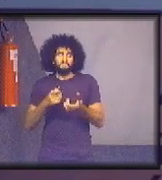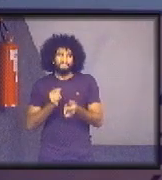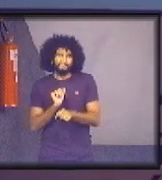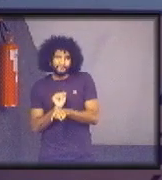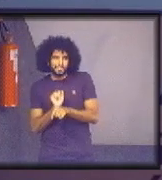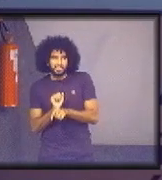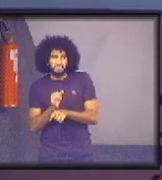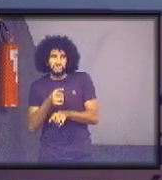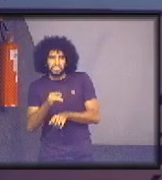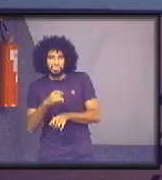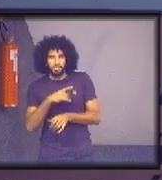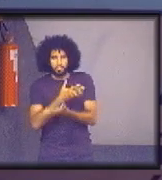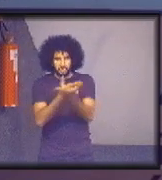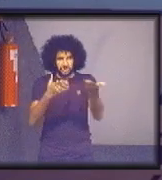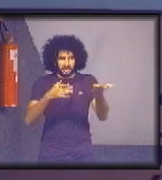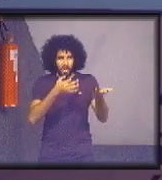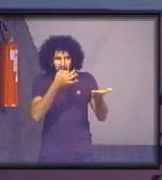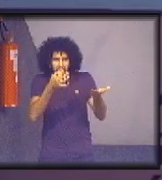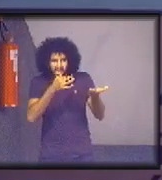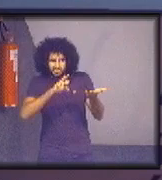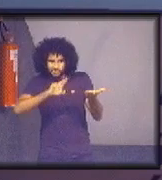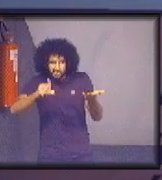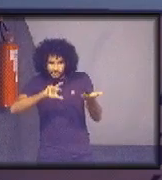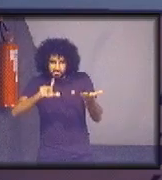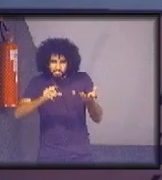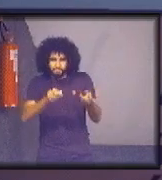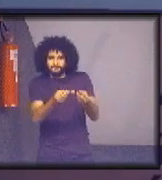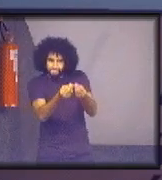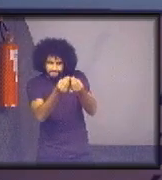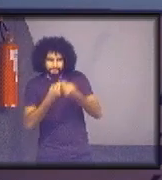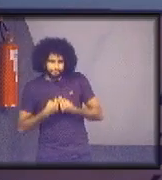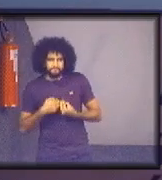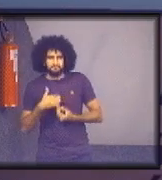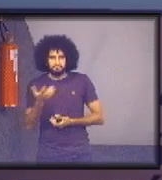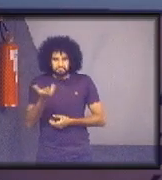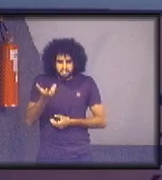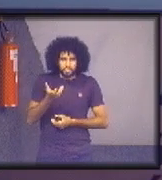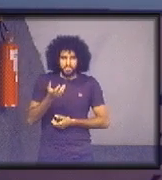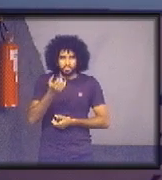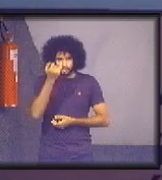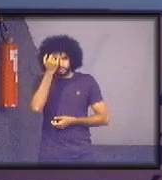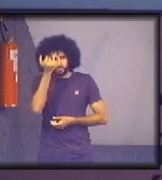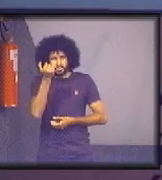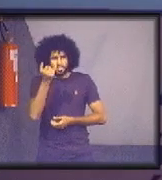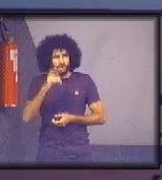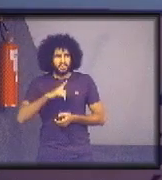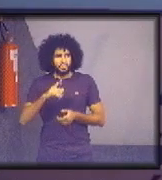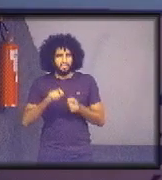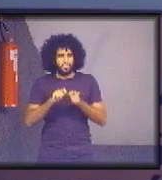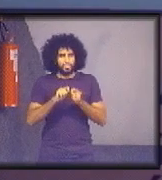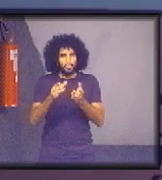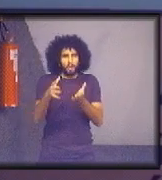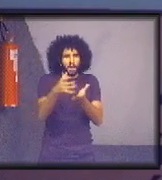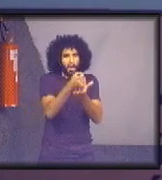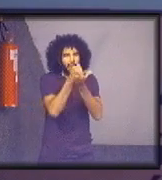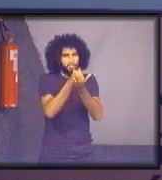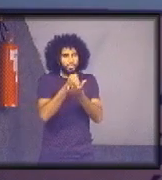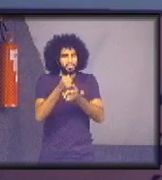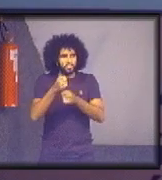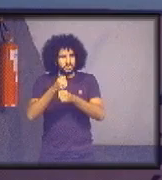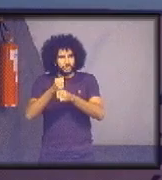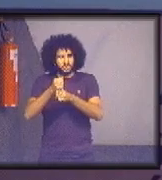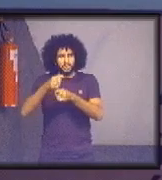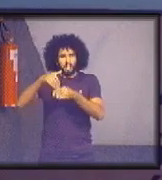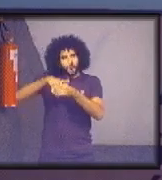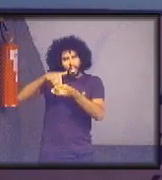caso vocês tenham alguma ideia diferente para o IDES do ano que vem, para captar as peculiaridades da justiça eleitoral, a gente